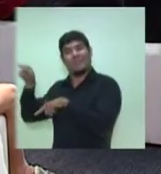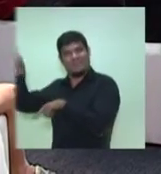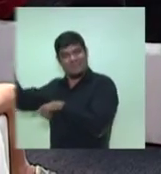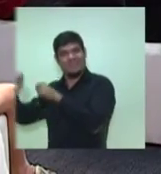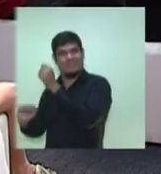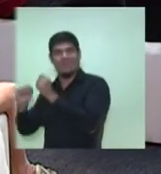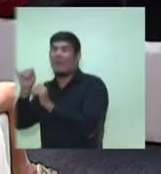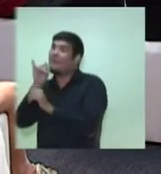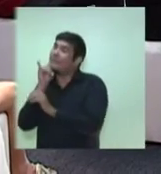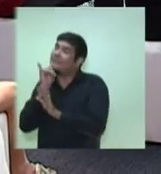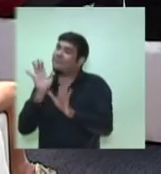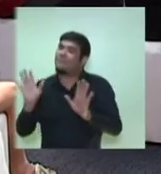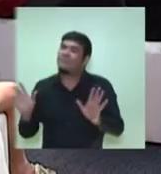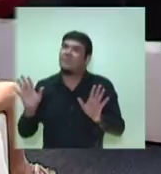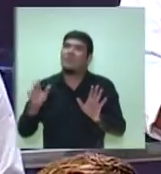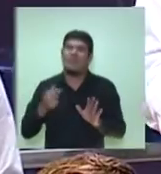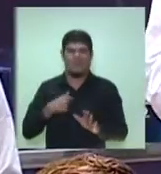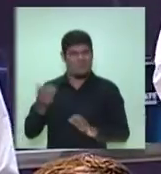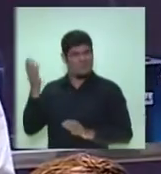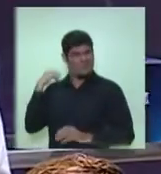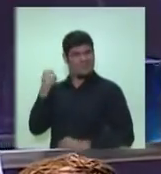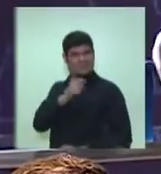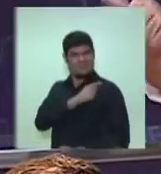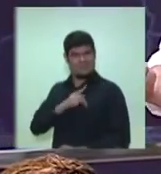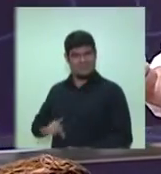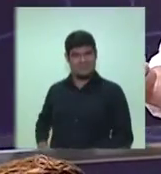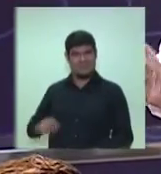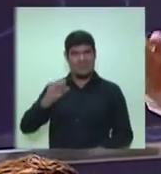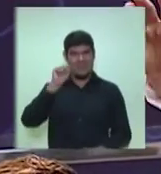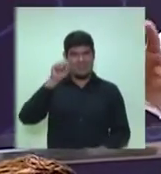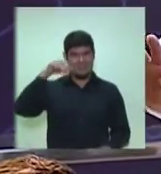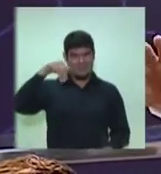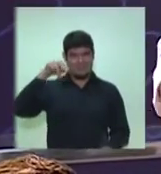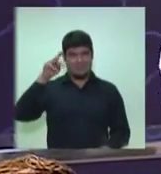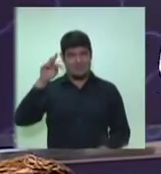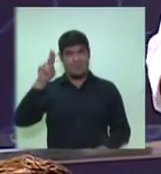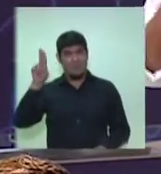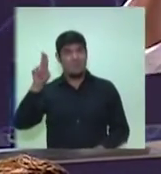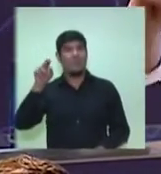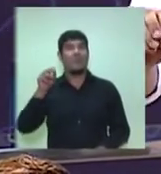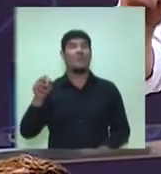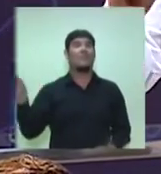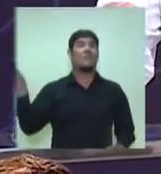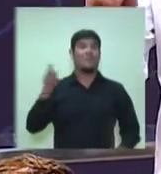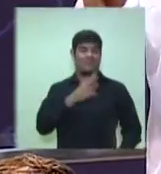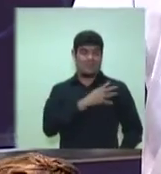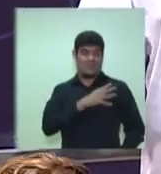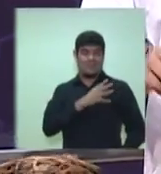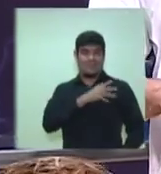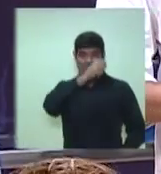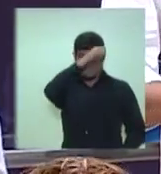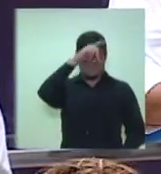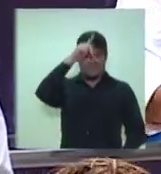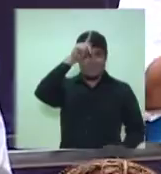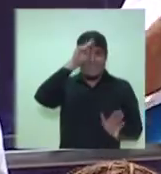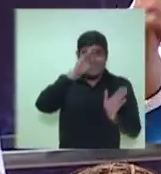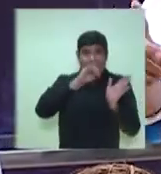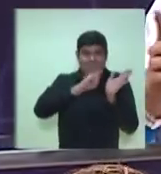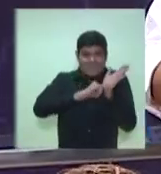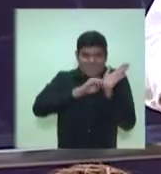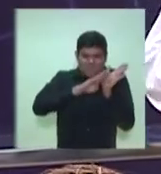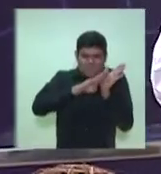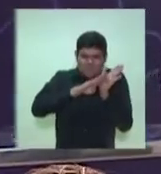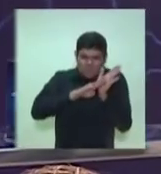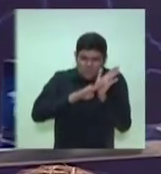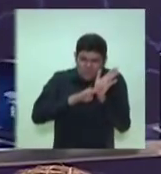Vou lhe dar um exemplo bem concreto. Quando eu era presidente do SMTU e o ex-prefeito Serafim Prefeito, nós reduzimos a alíquota do ICMS e do transporte